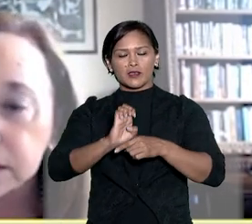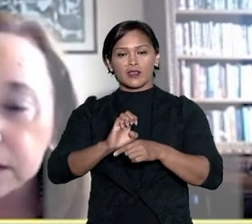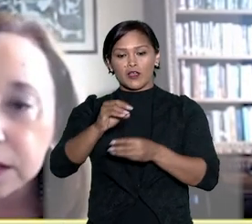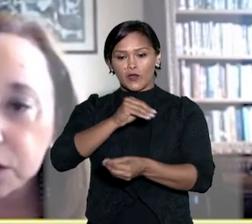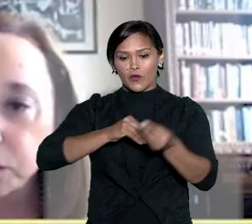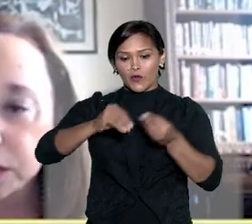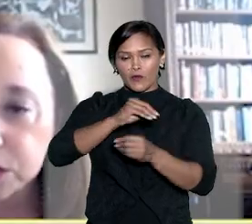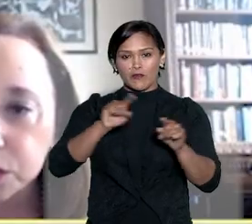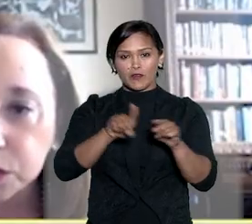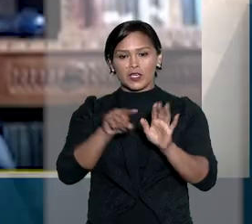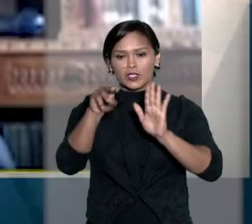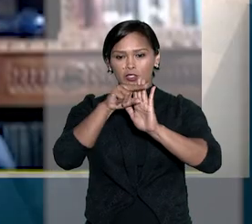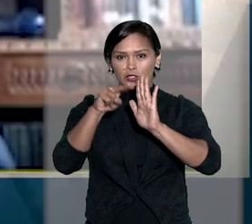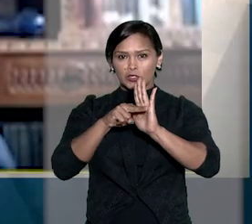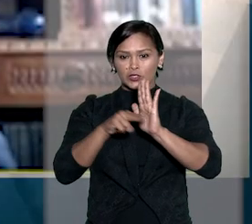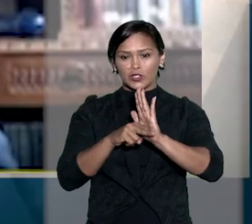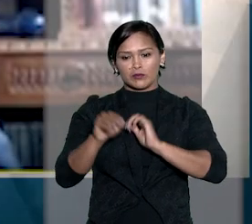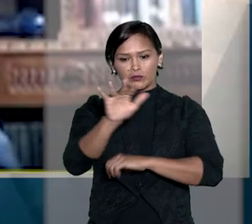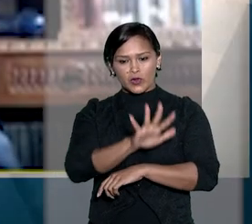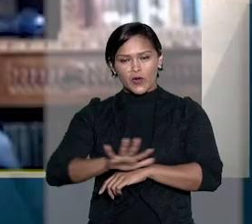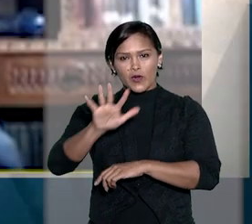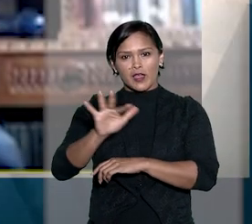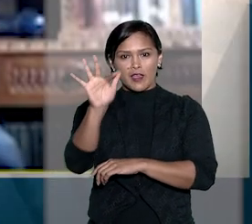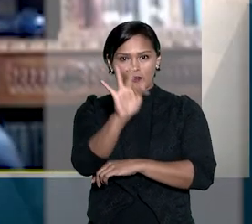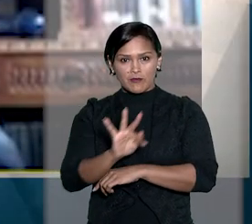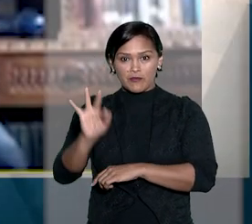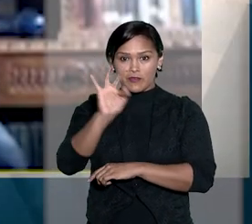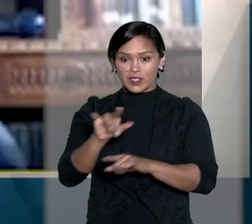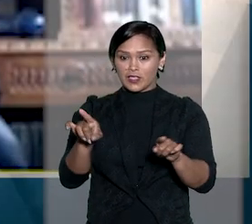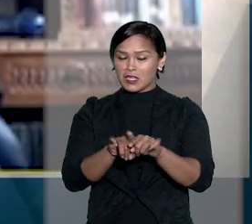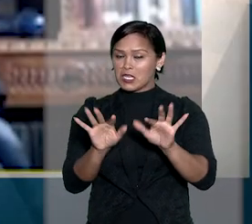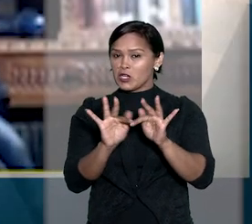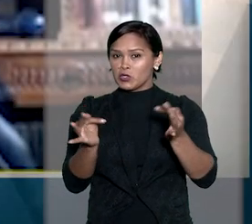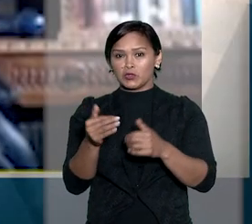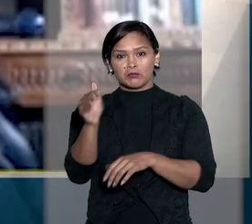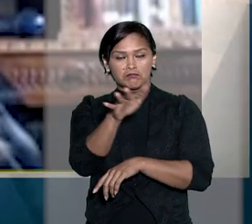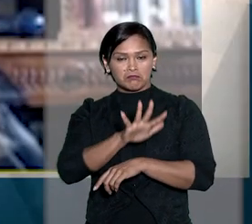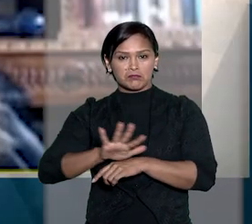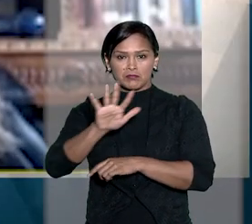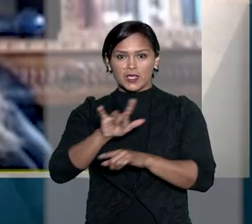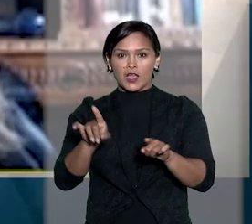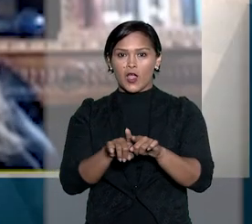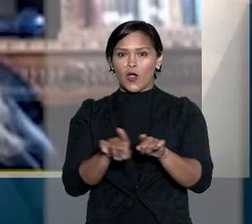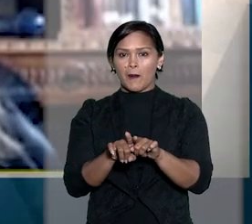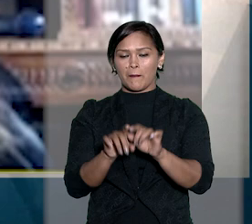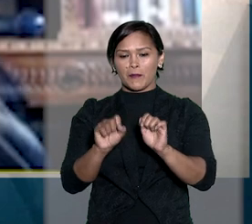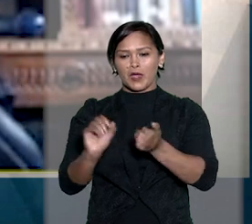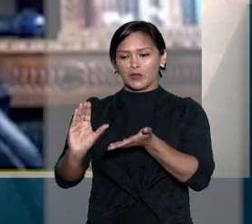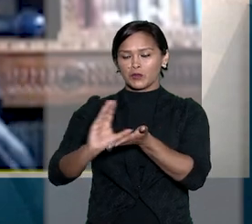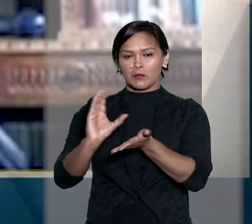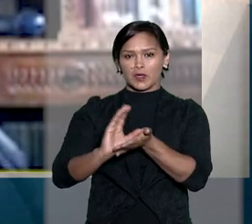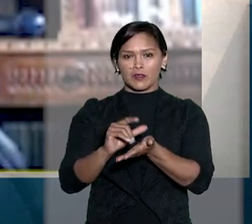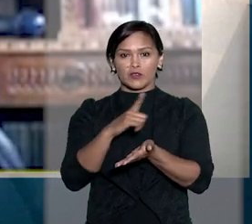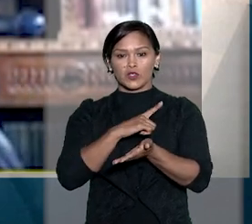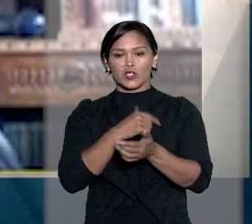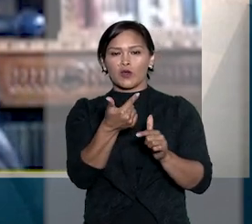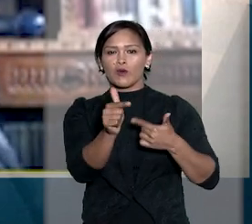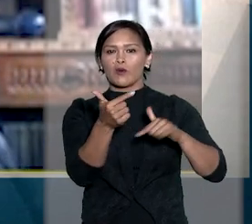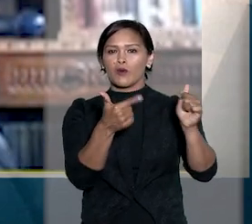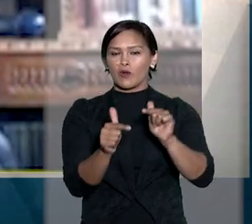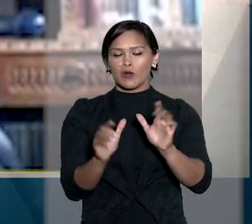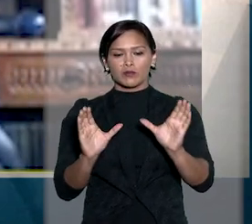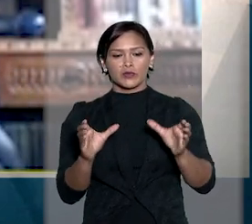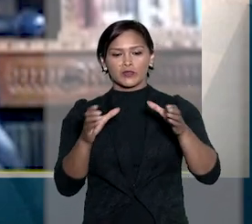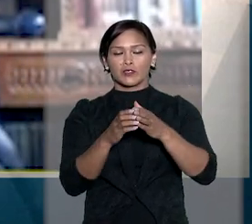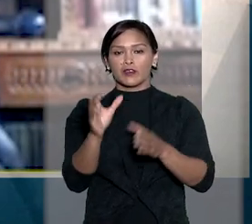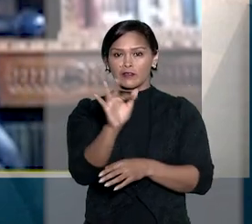os efeitos de normas aplicáveis no âmbito dos tributos federais ou do Simples Nacional, ou mesmo os benefícios concedidos por alguma